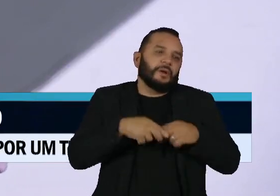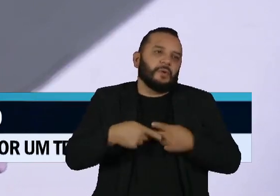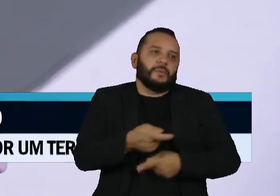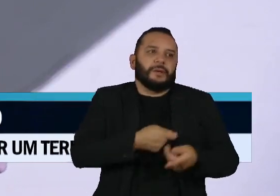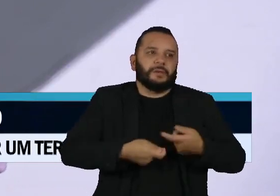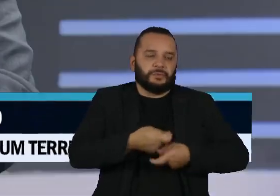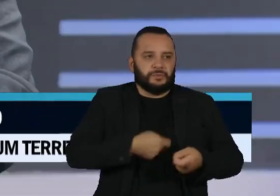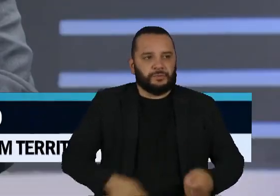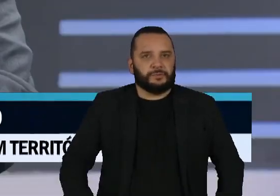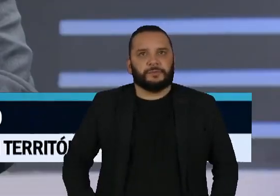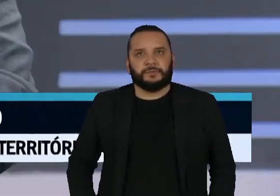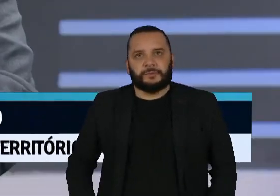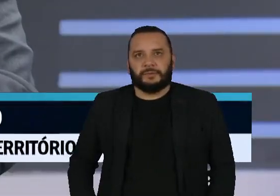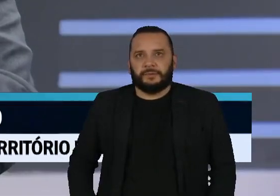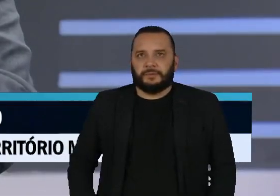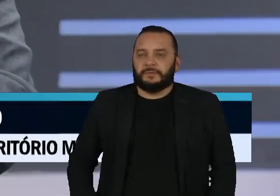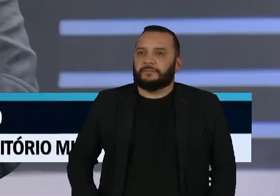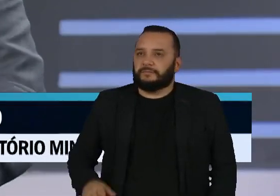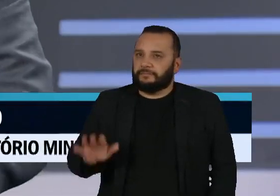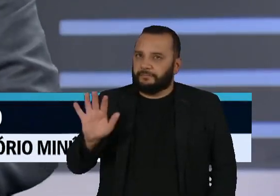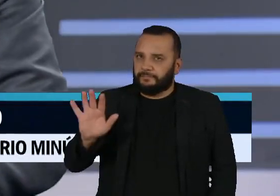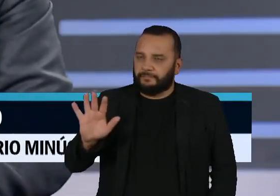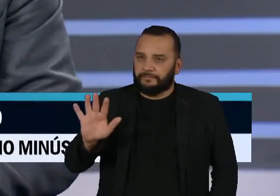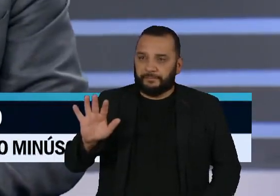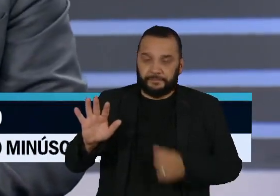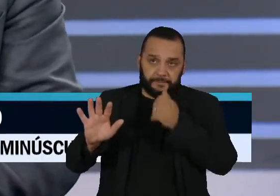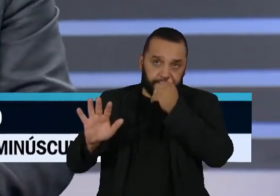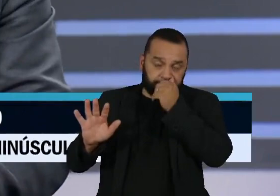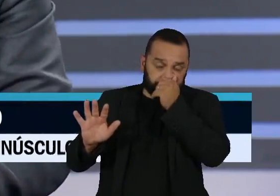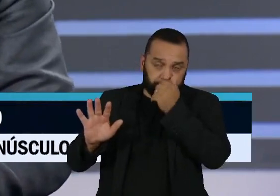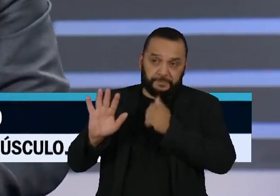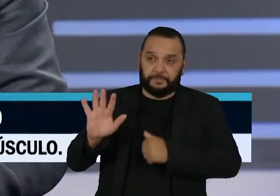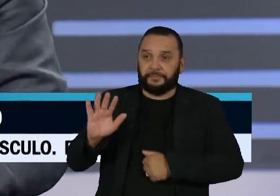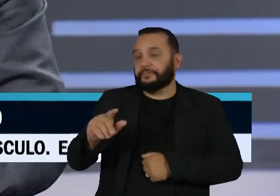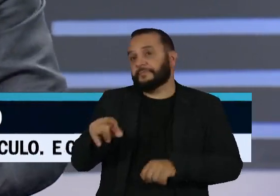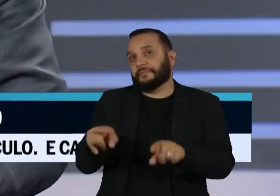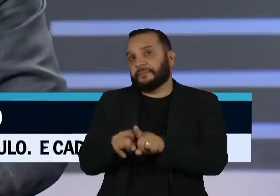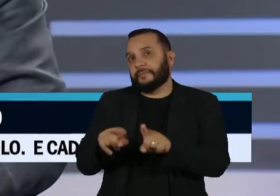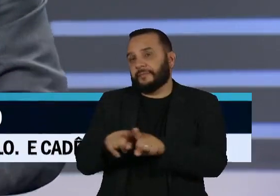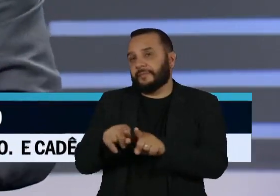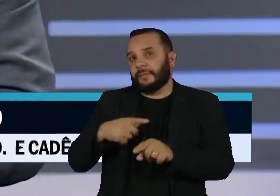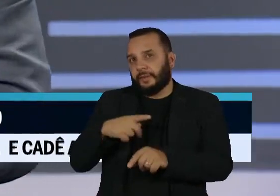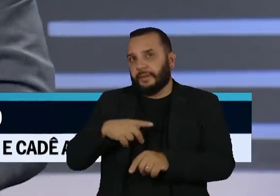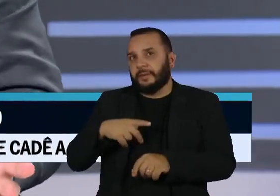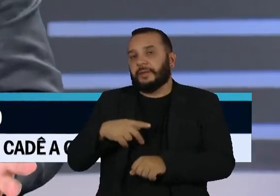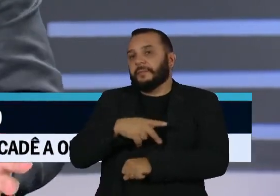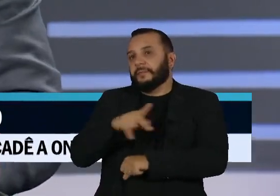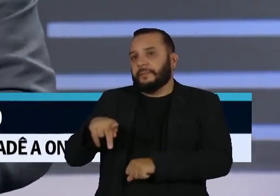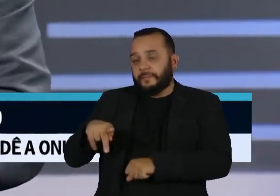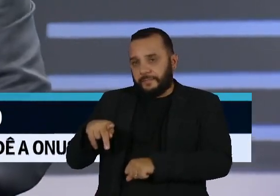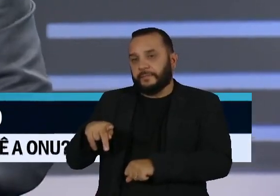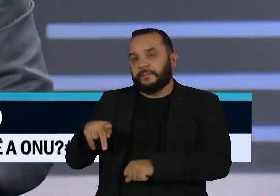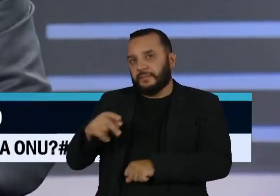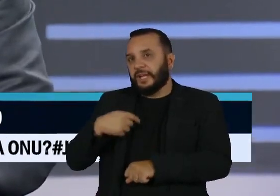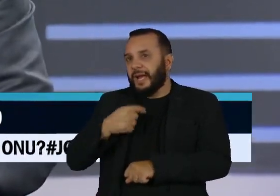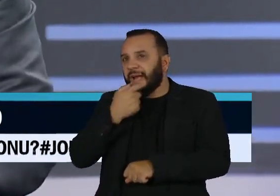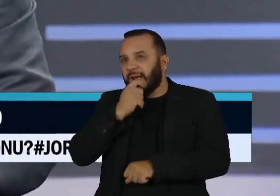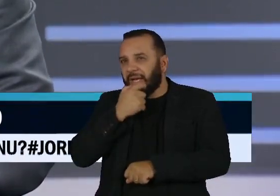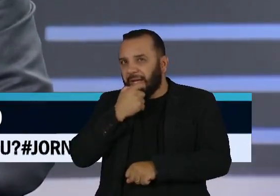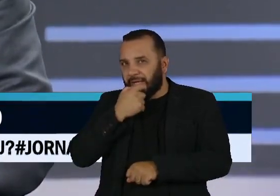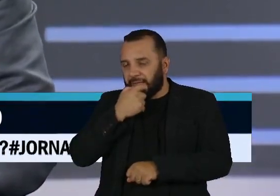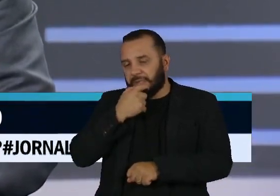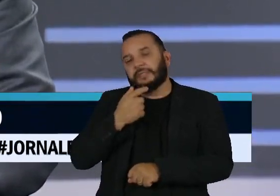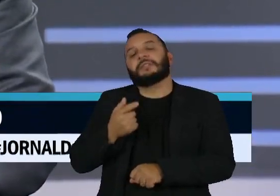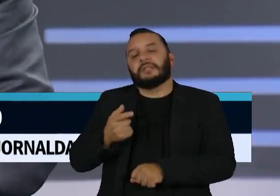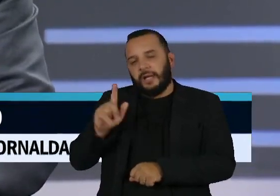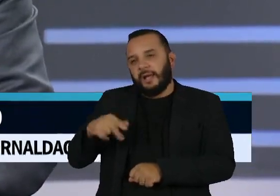Então, da mesma forma que o inglês é uma língua franca falada globalmente, o